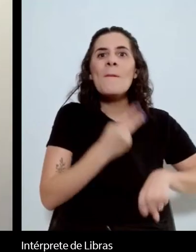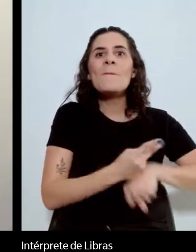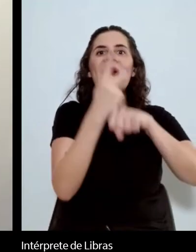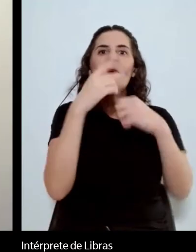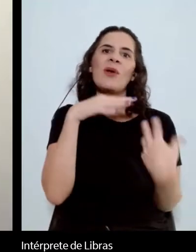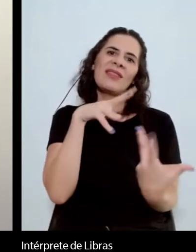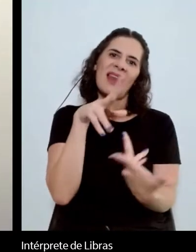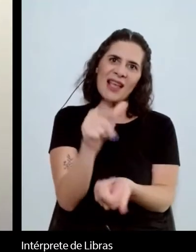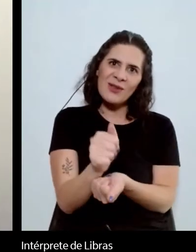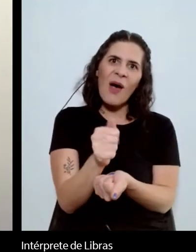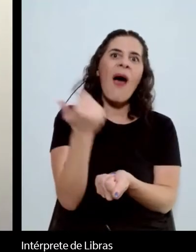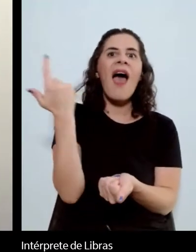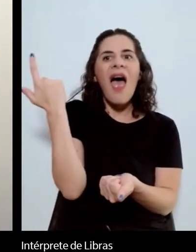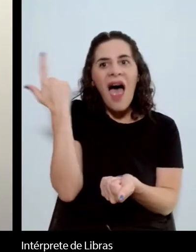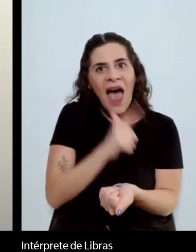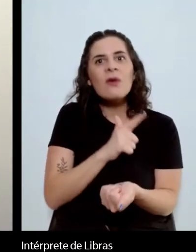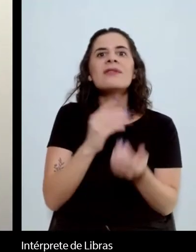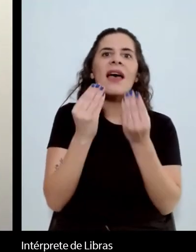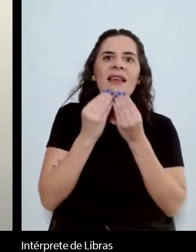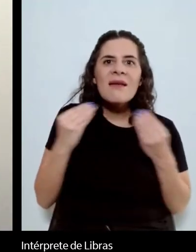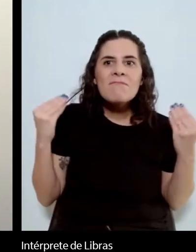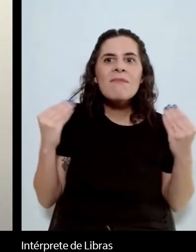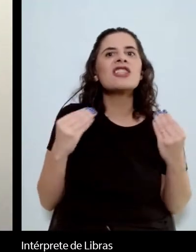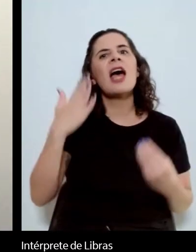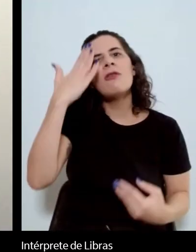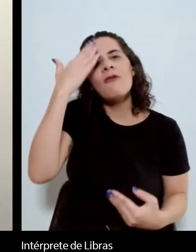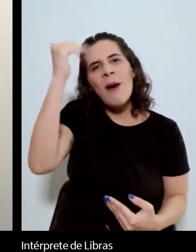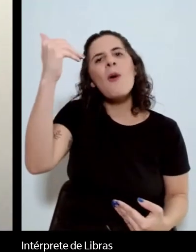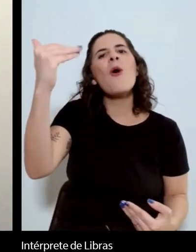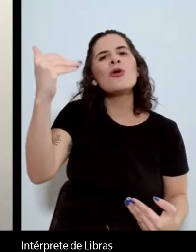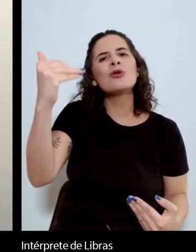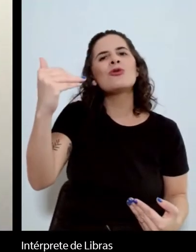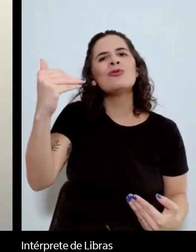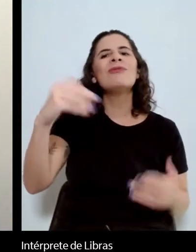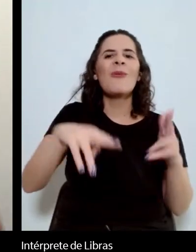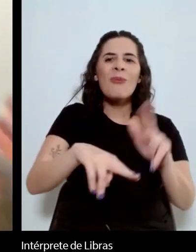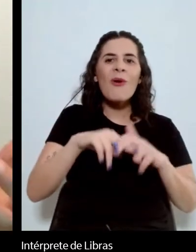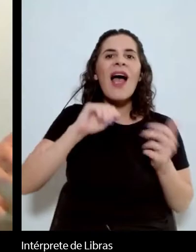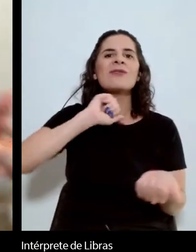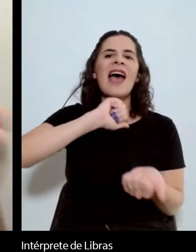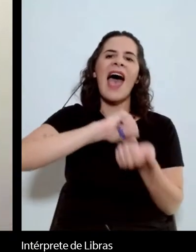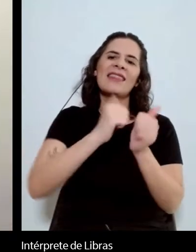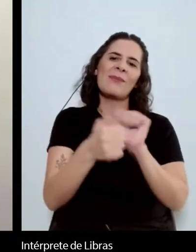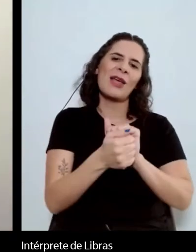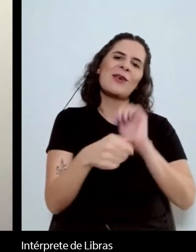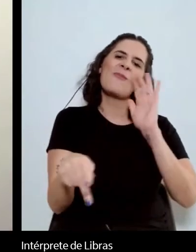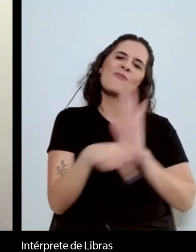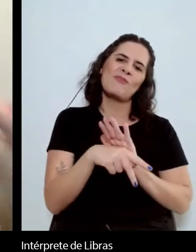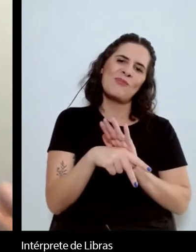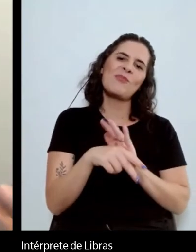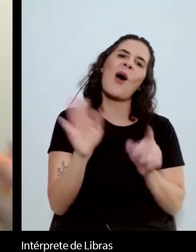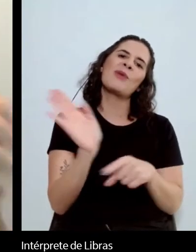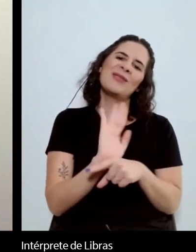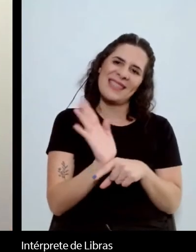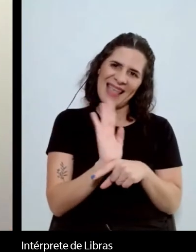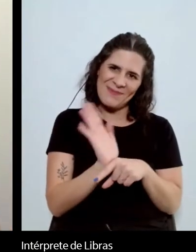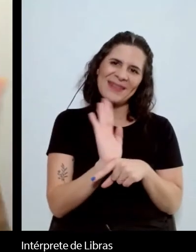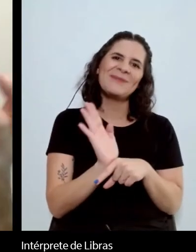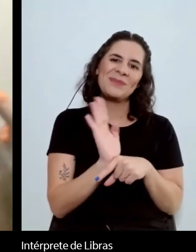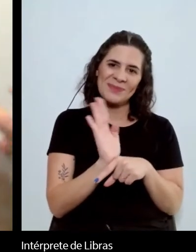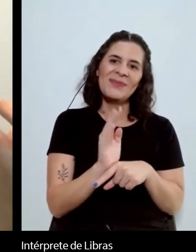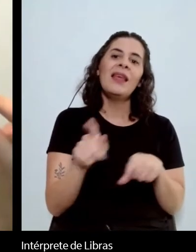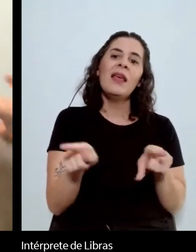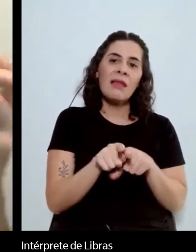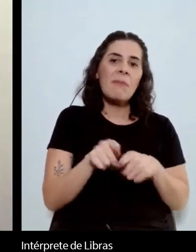tornado realmente o Machado de Assis conhecido através de adaptações para o cinema e em